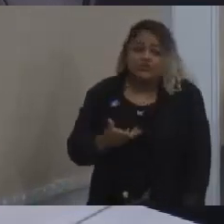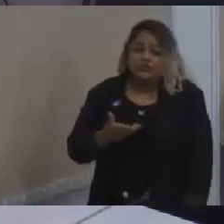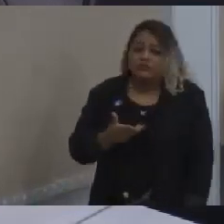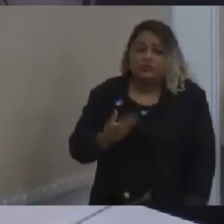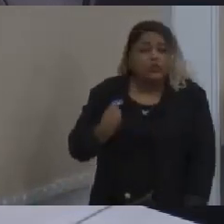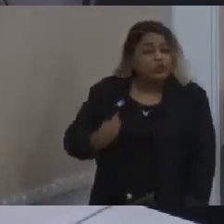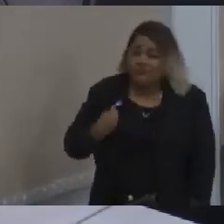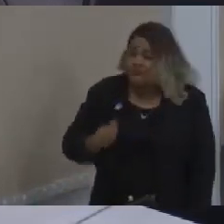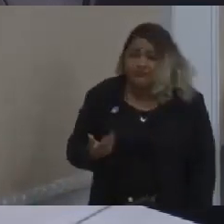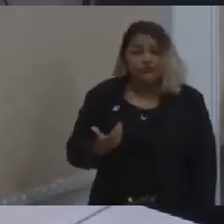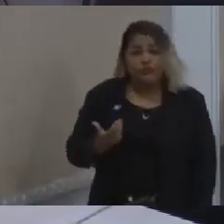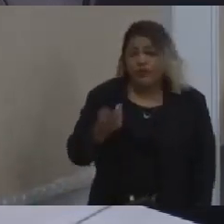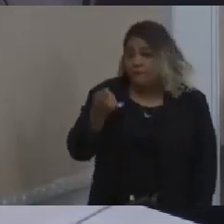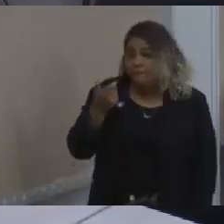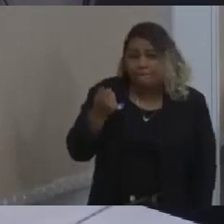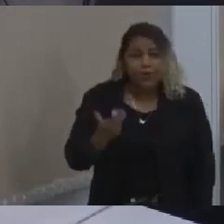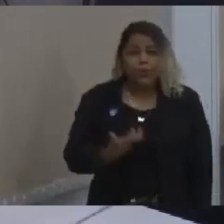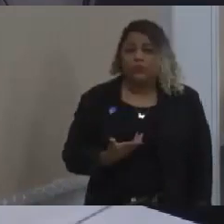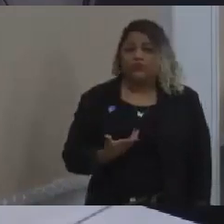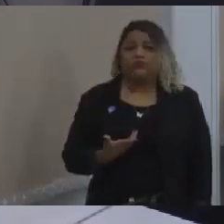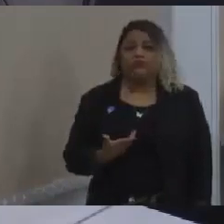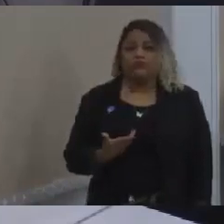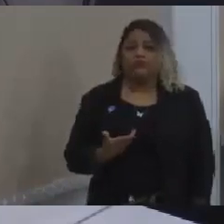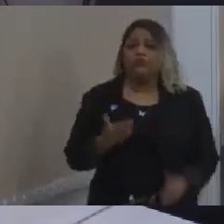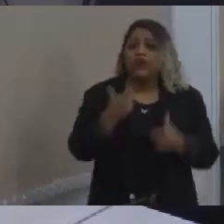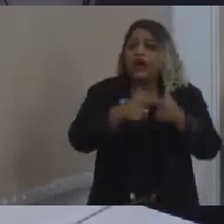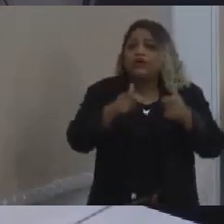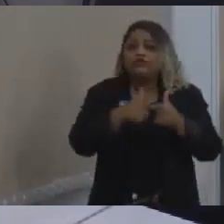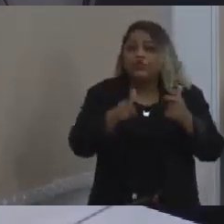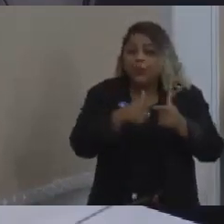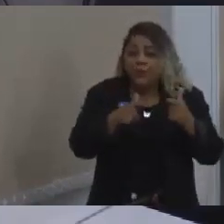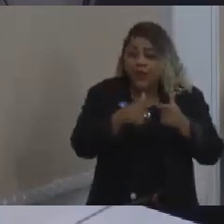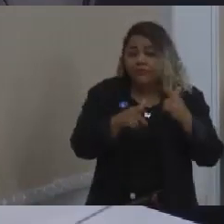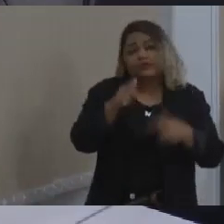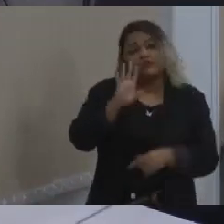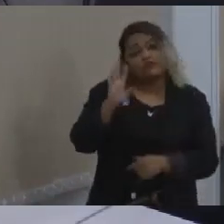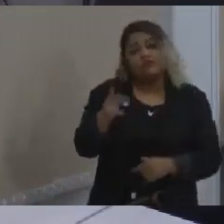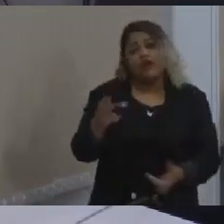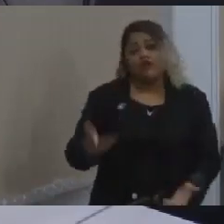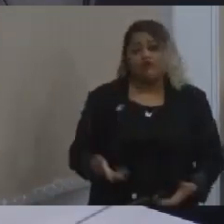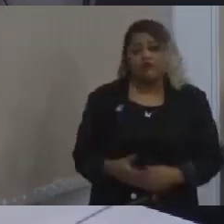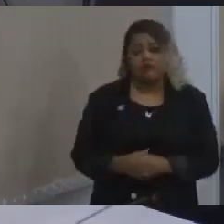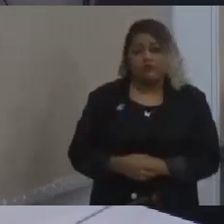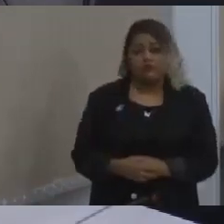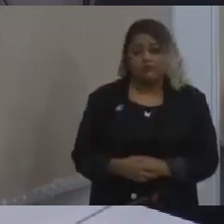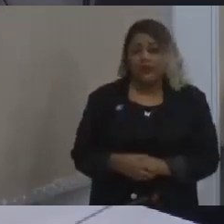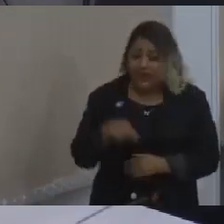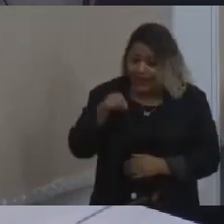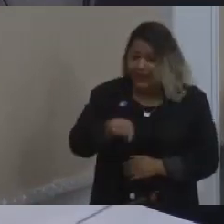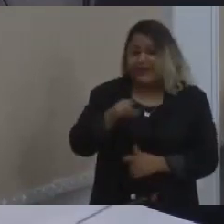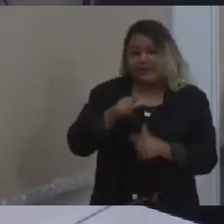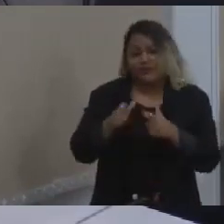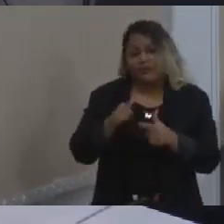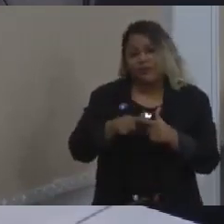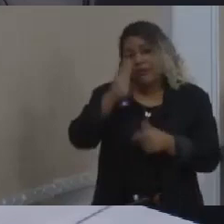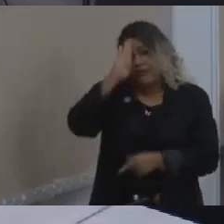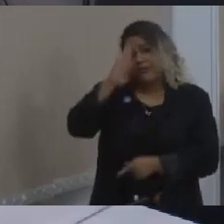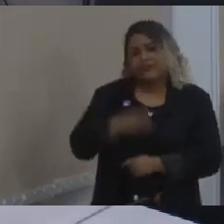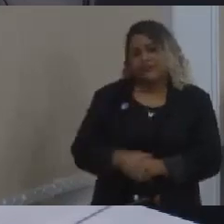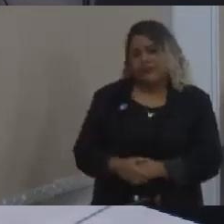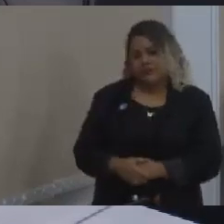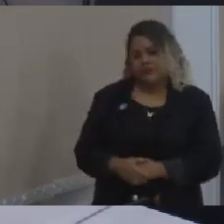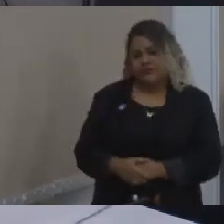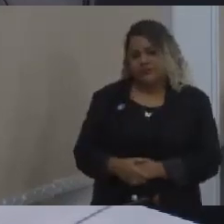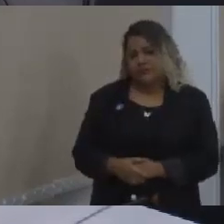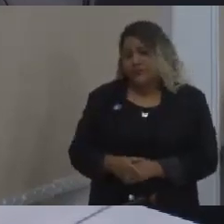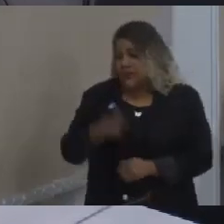pouco, é desproporcional ao tamanho dos problemas que nós temos na cidade. Esse é o grande gargalo. Morador de rua,